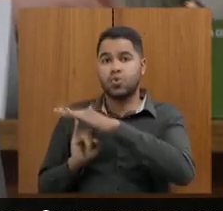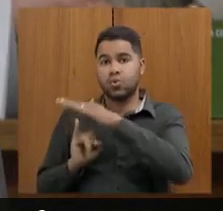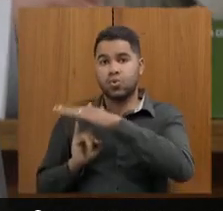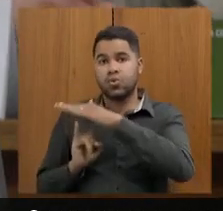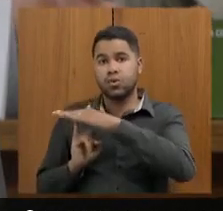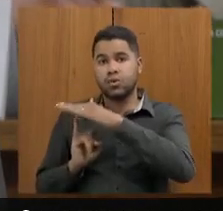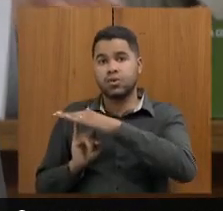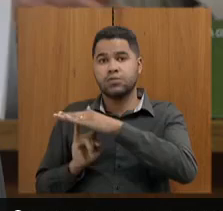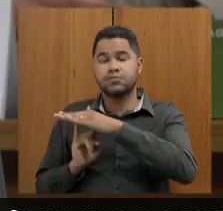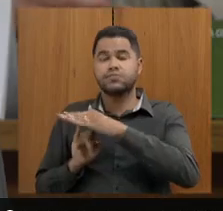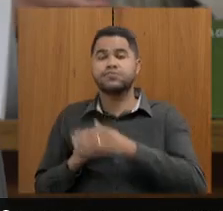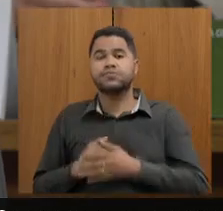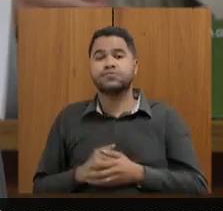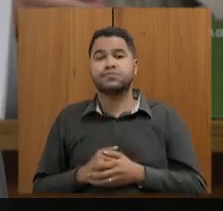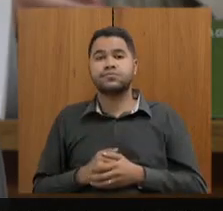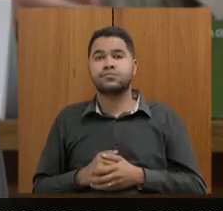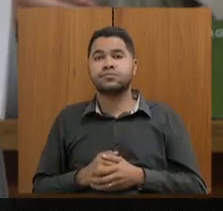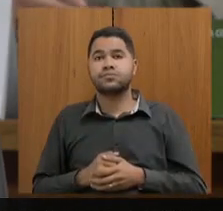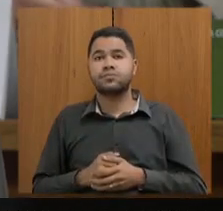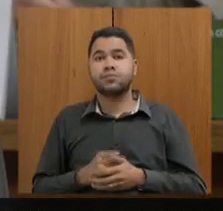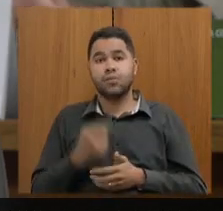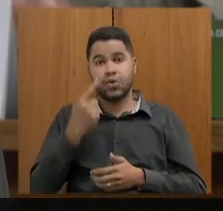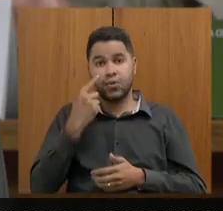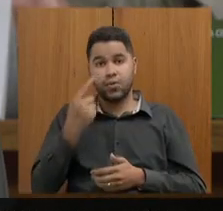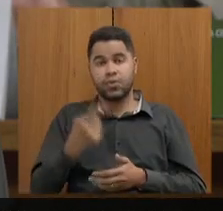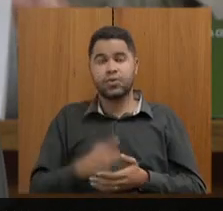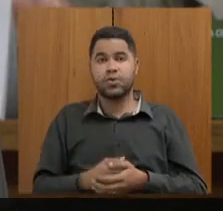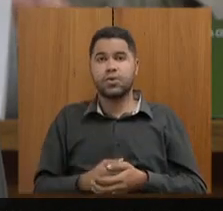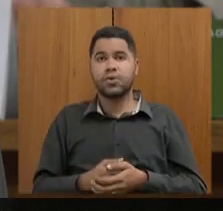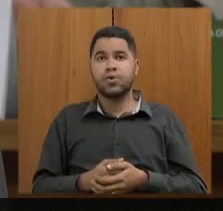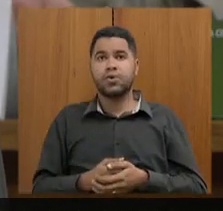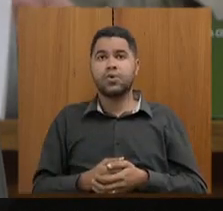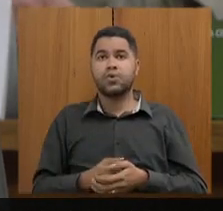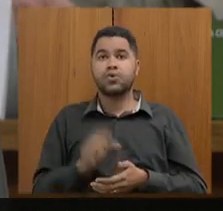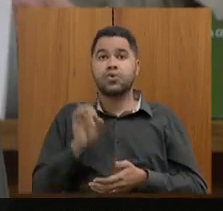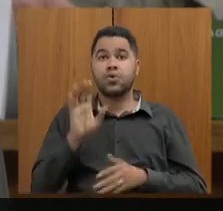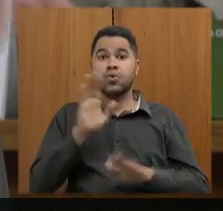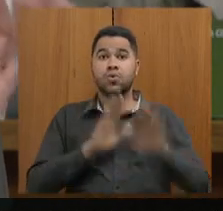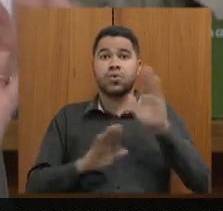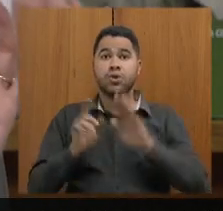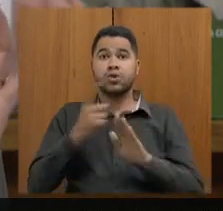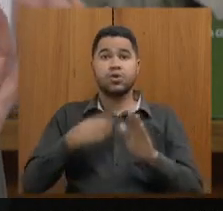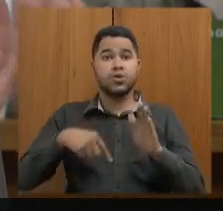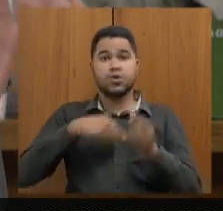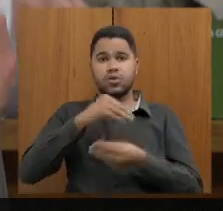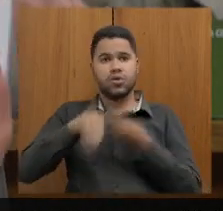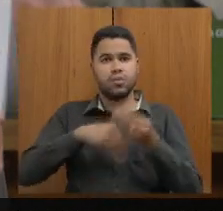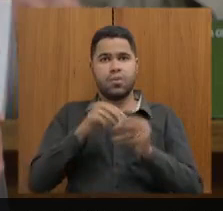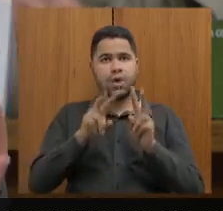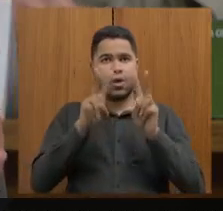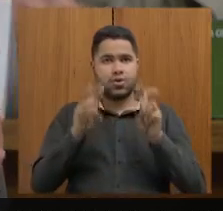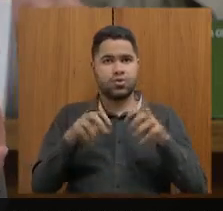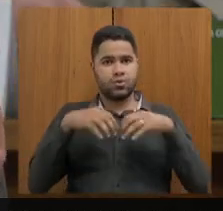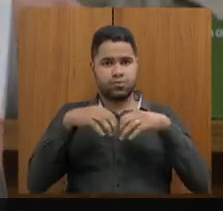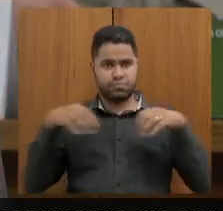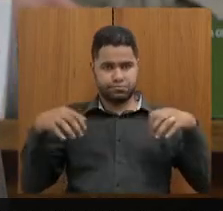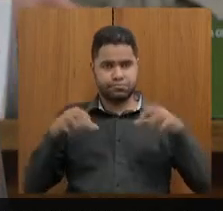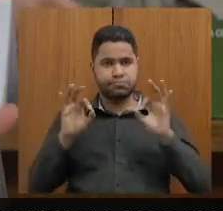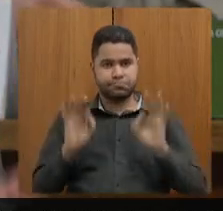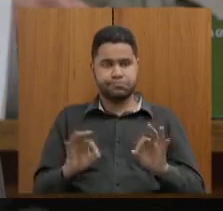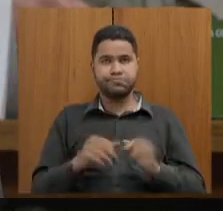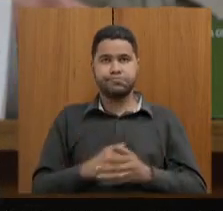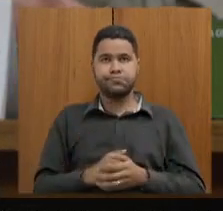de extinguir esses cargos e abrir lá. Mas, veja, eu queria tomar um cuidado de que a gente não misturasse dois assuntos que estão distintos, certo?